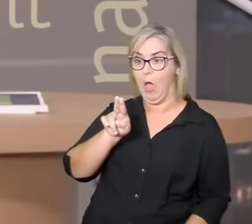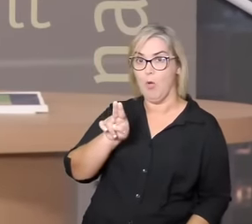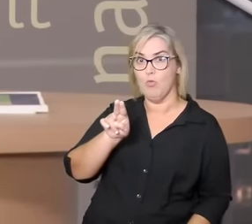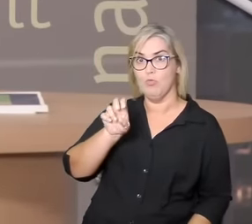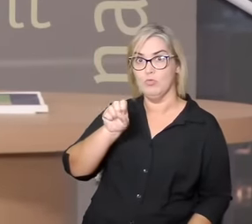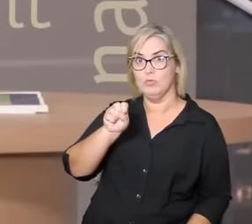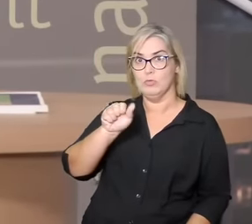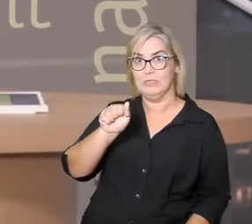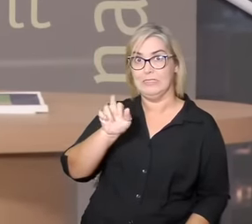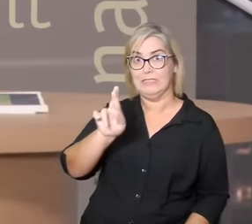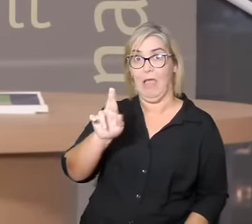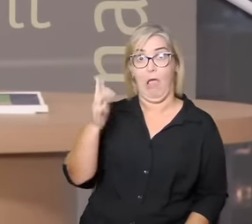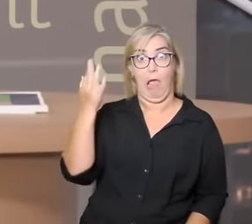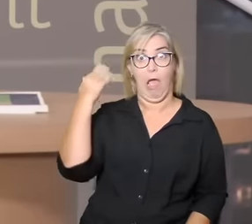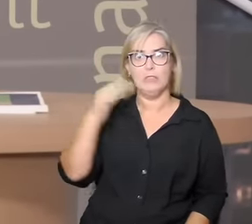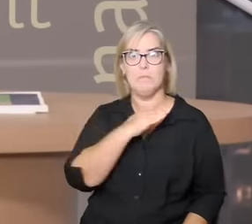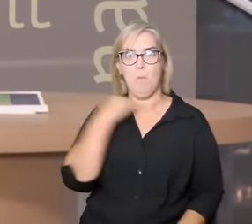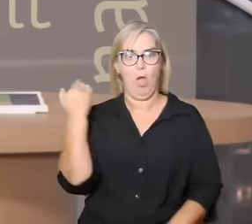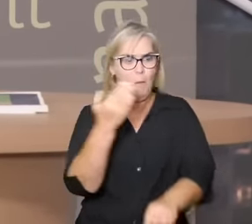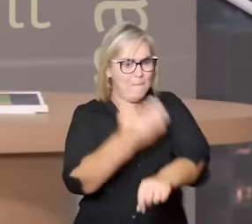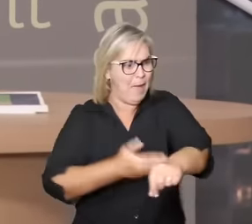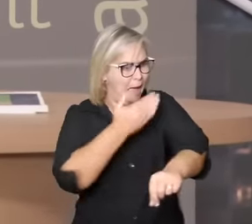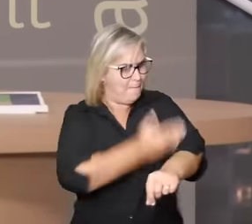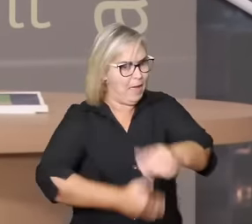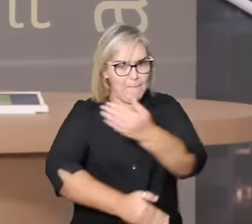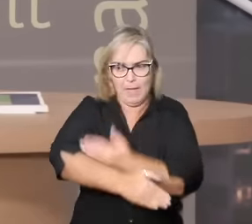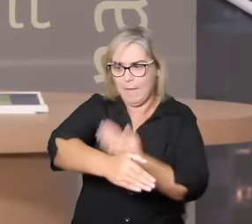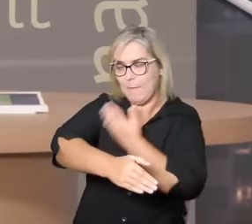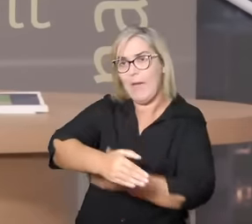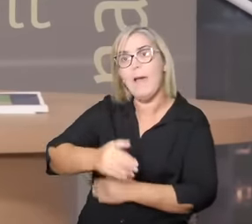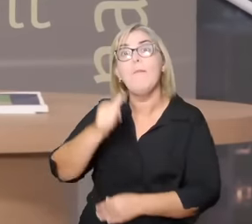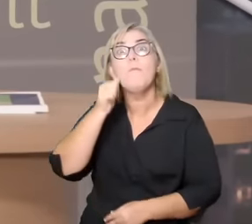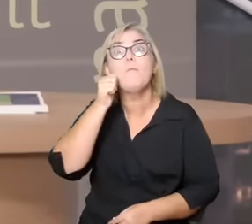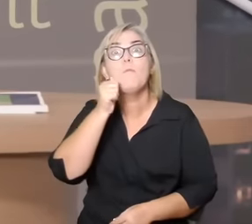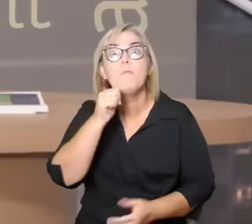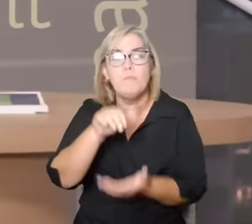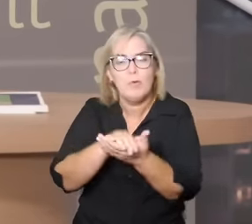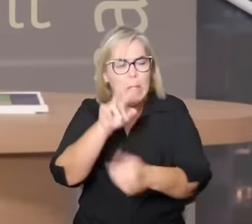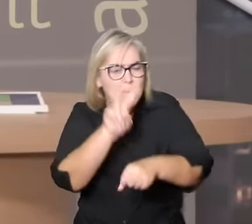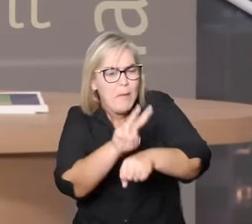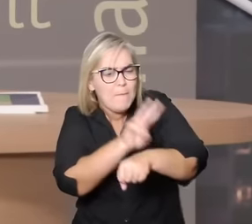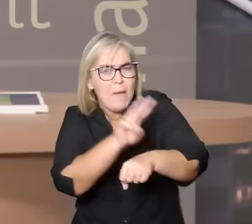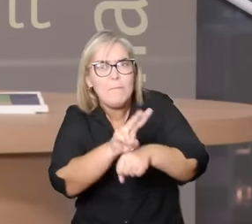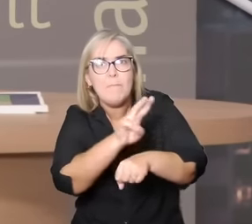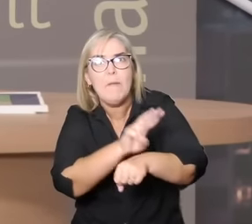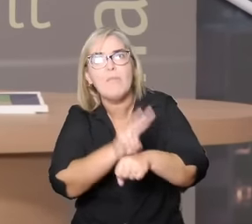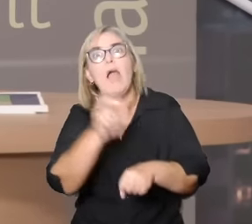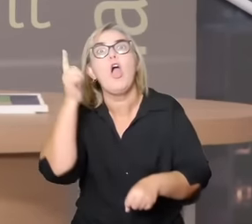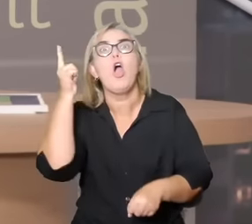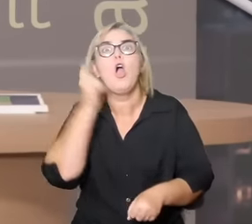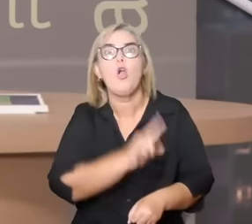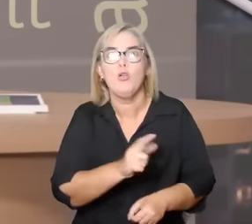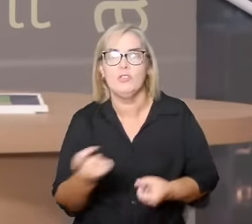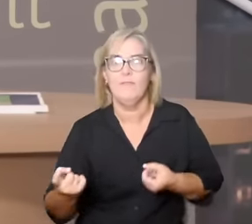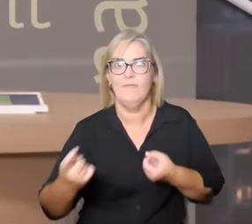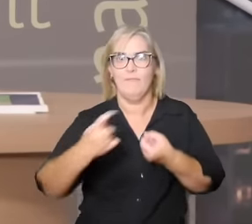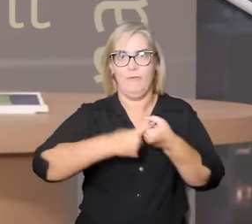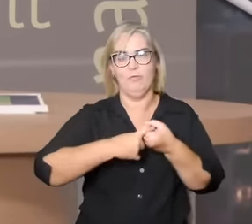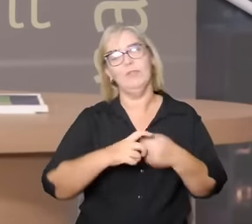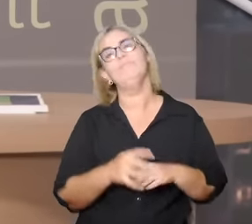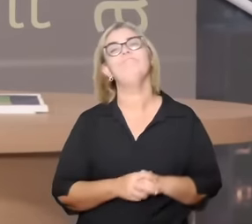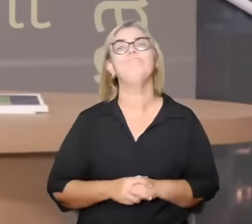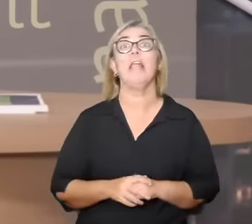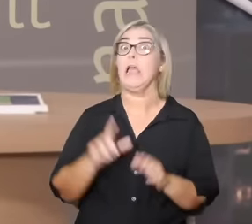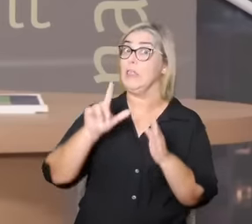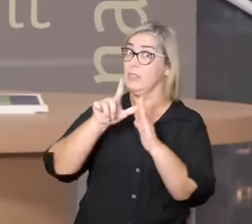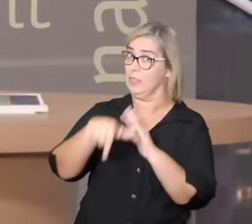picotado, volta à vida. E depois eles têm um filho, Ero, também chamado Horus, na versão